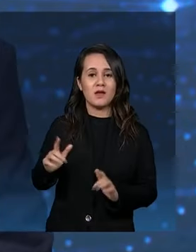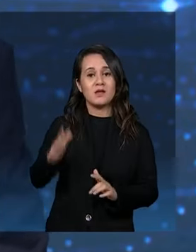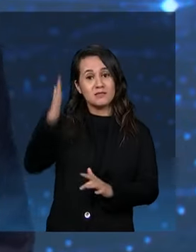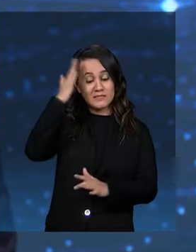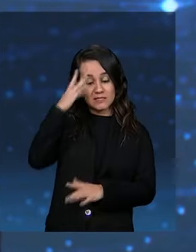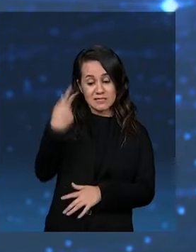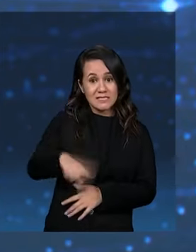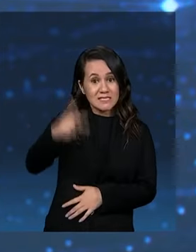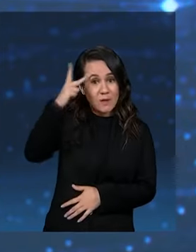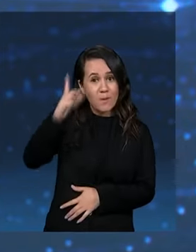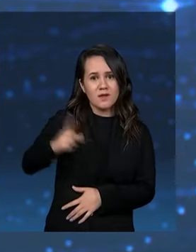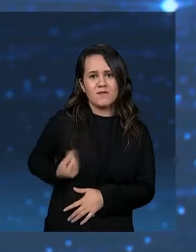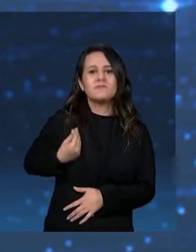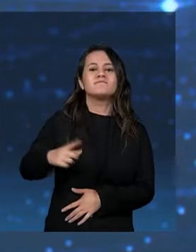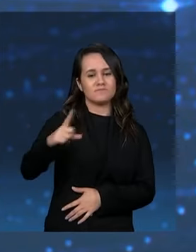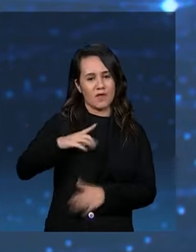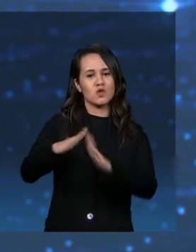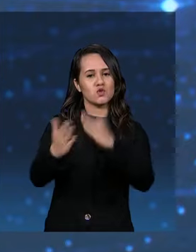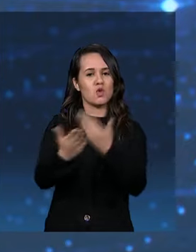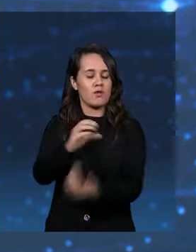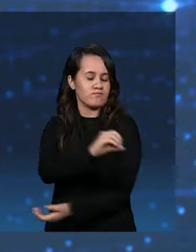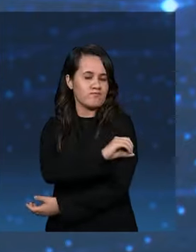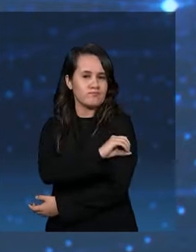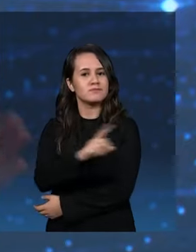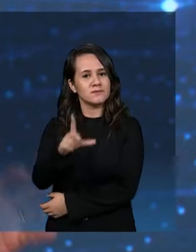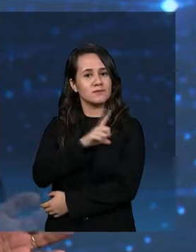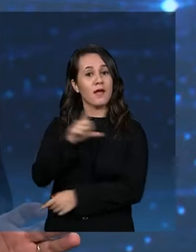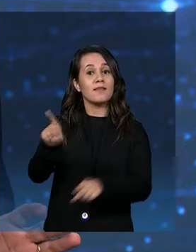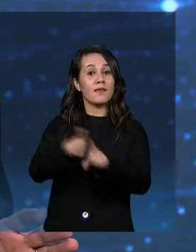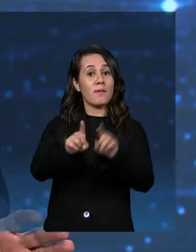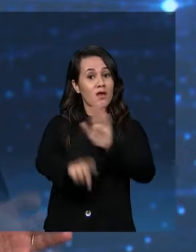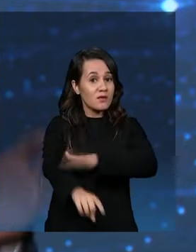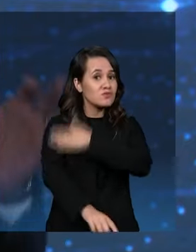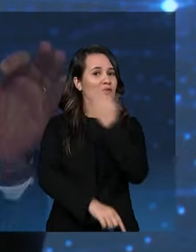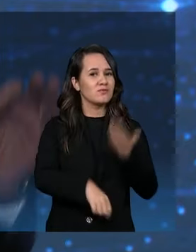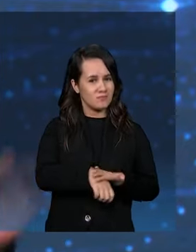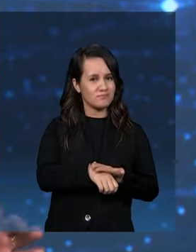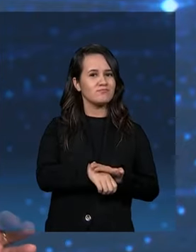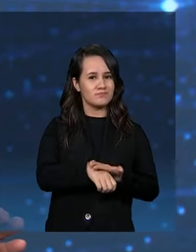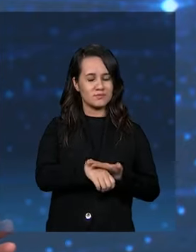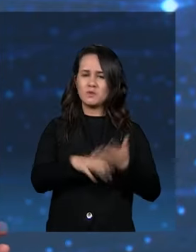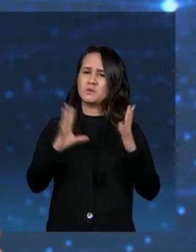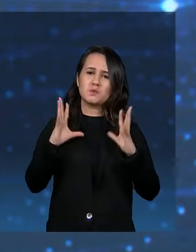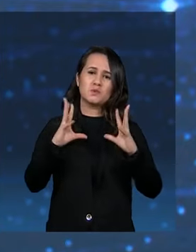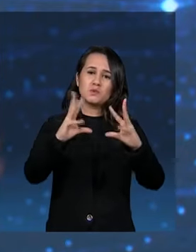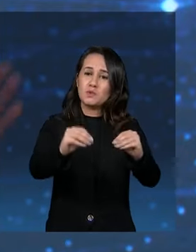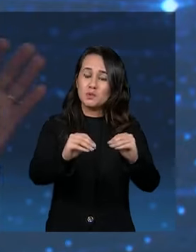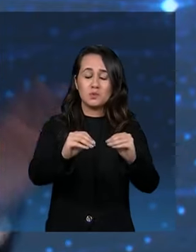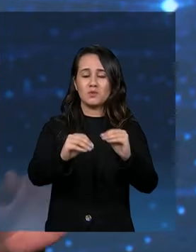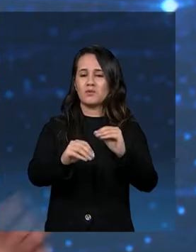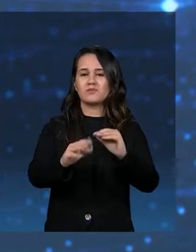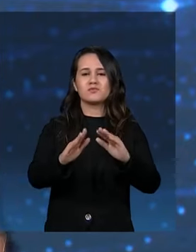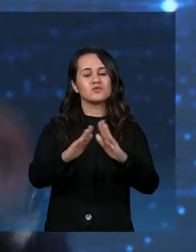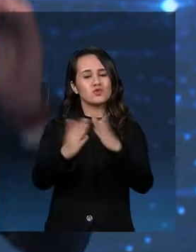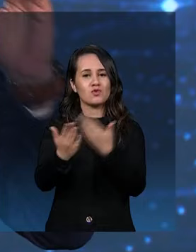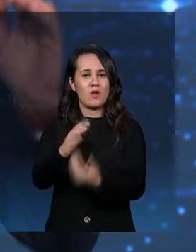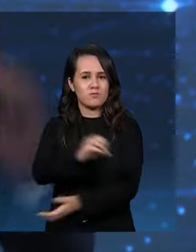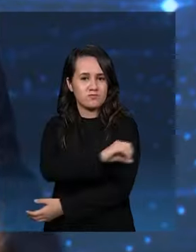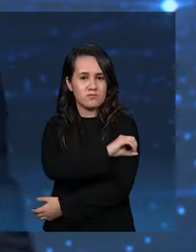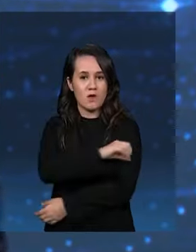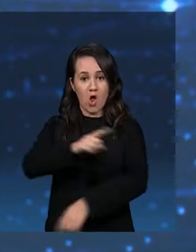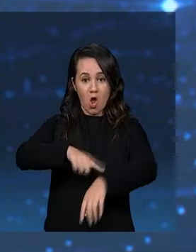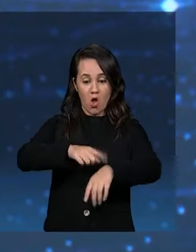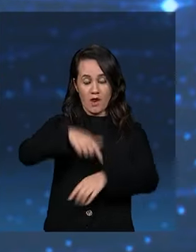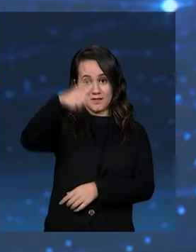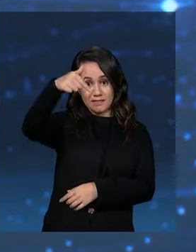Paulo têm a sua vaga de creche garantida. E ainda, período integral. Todas as creches nossas com período integral. Das